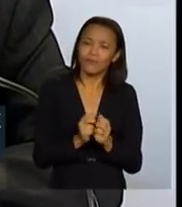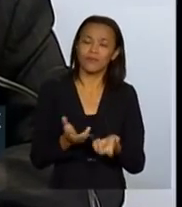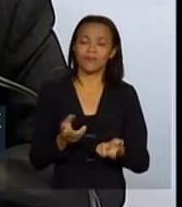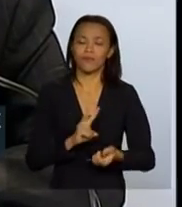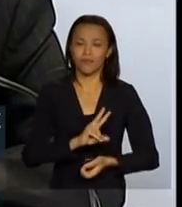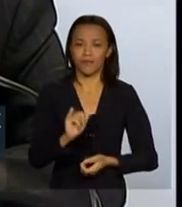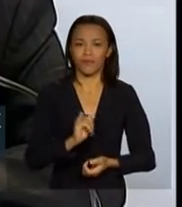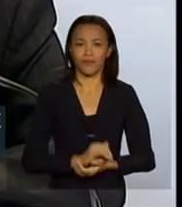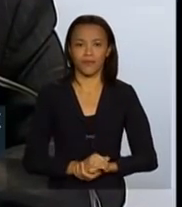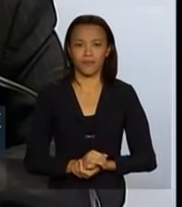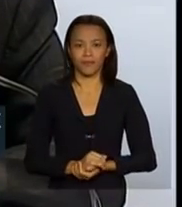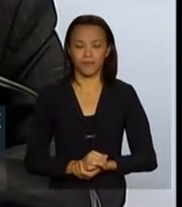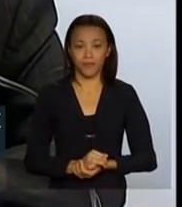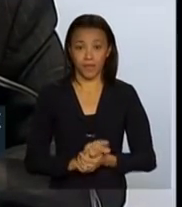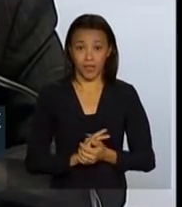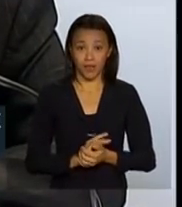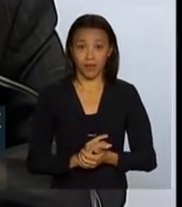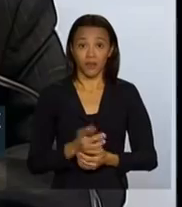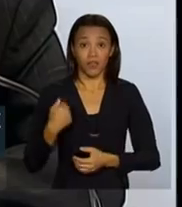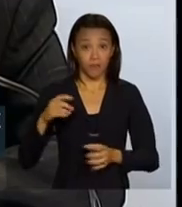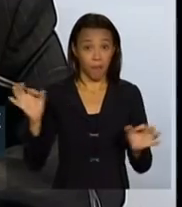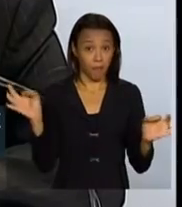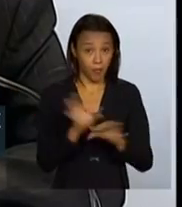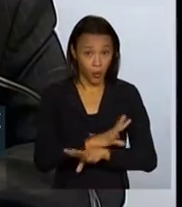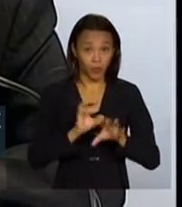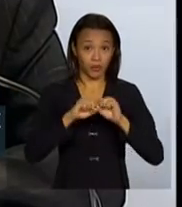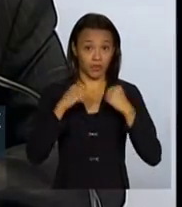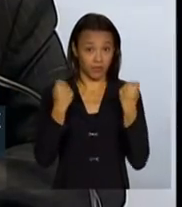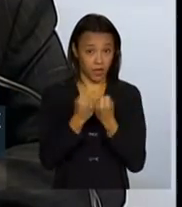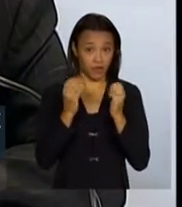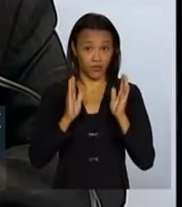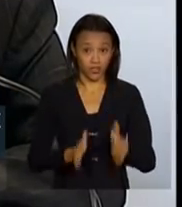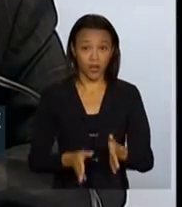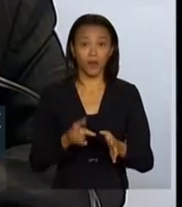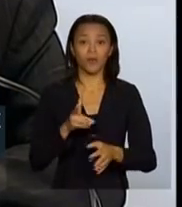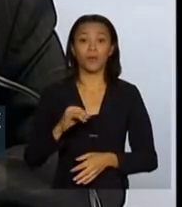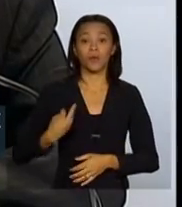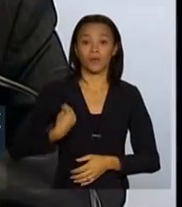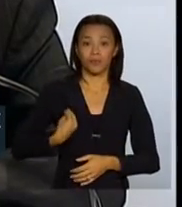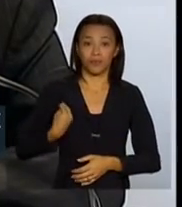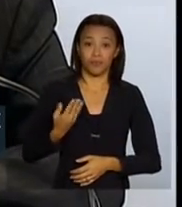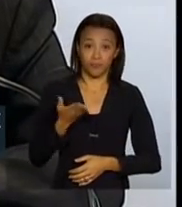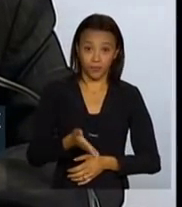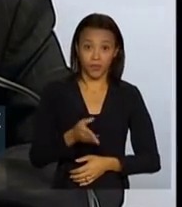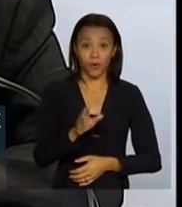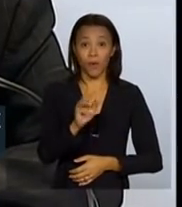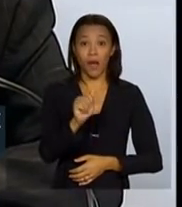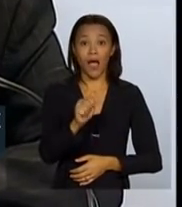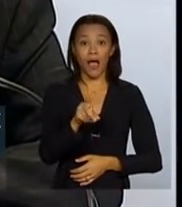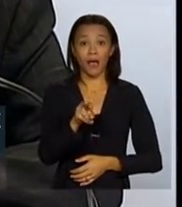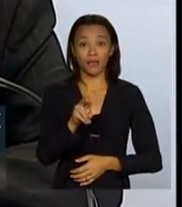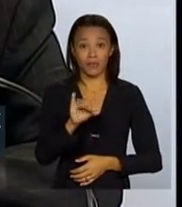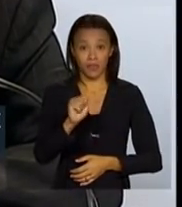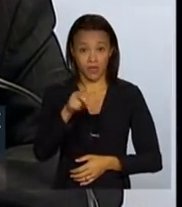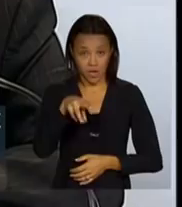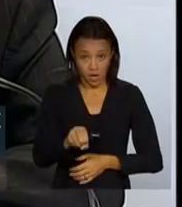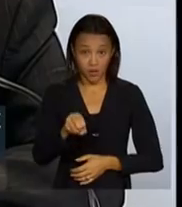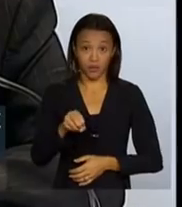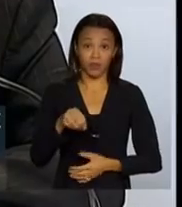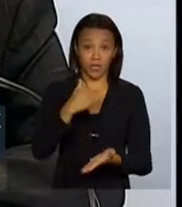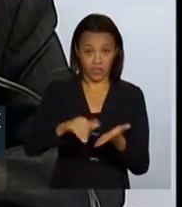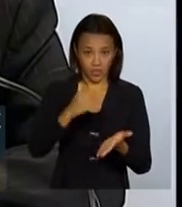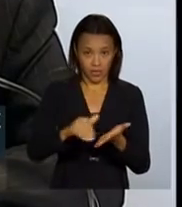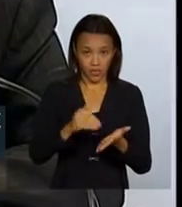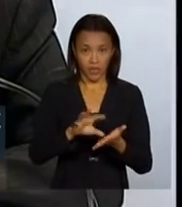e terminamos o nosso evento com a participação do doutor Adriano Massuda, que é quem está da Secretaria